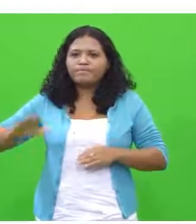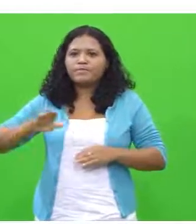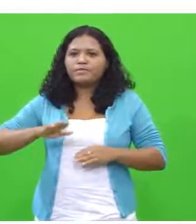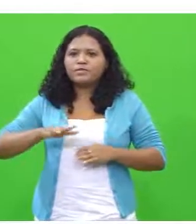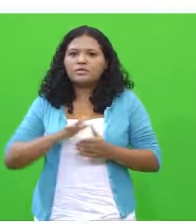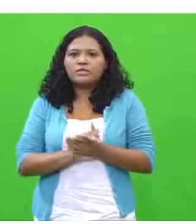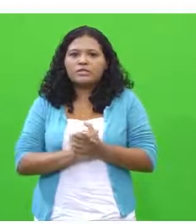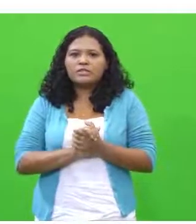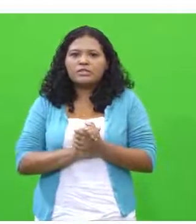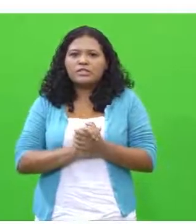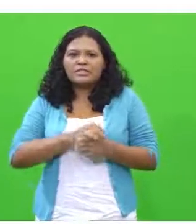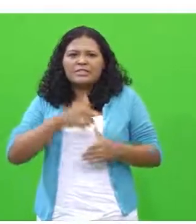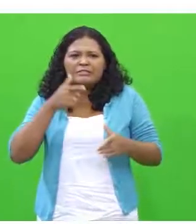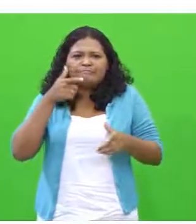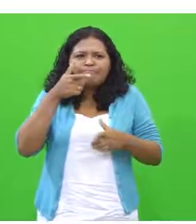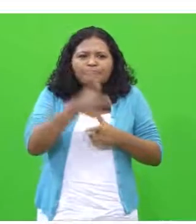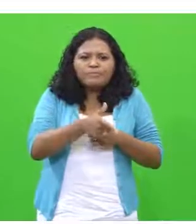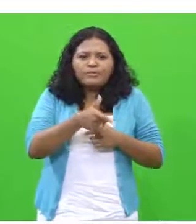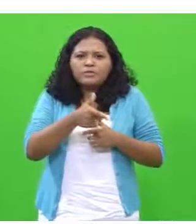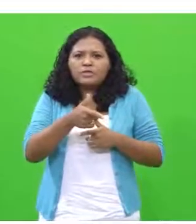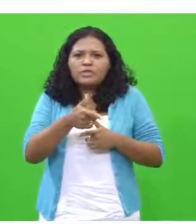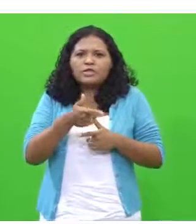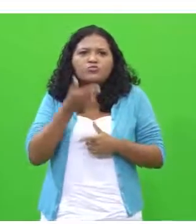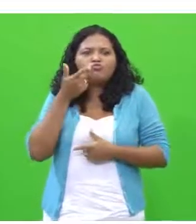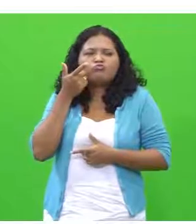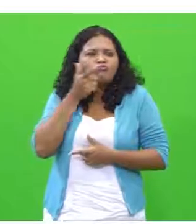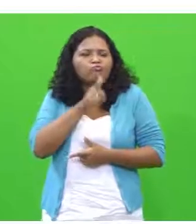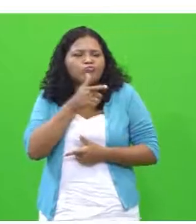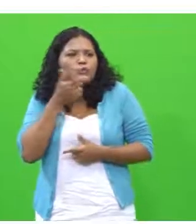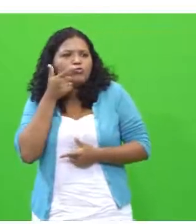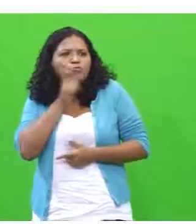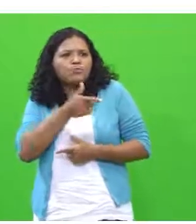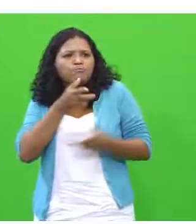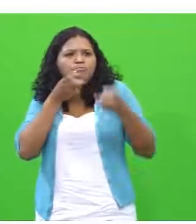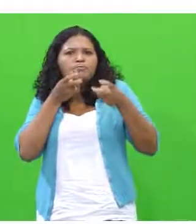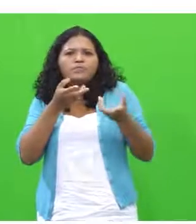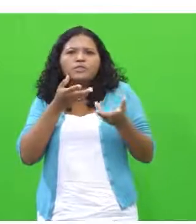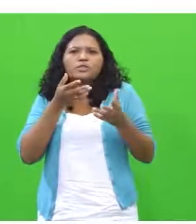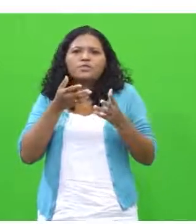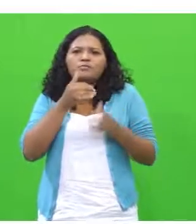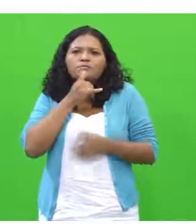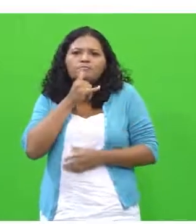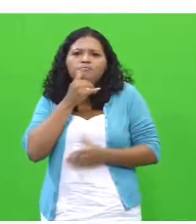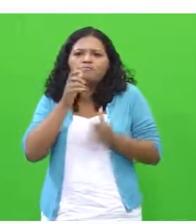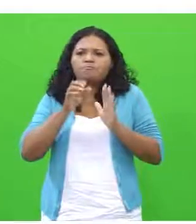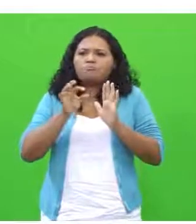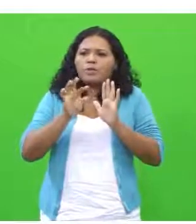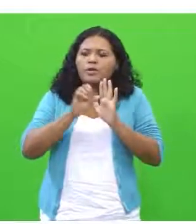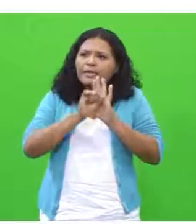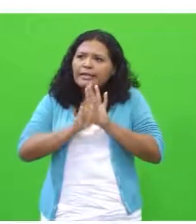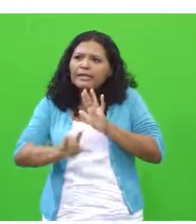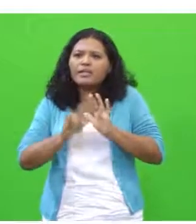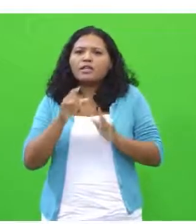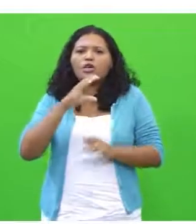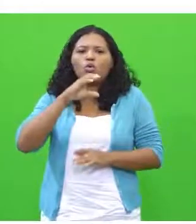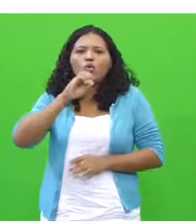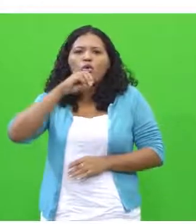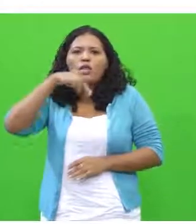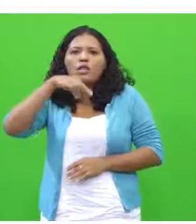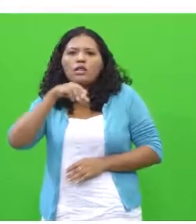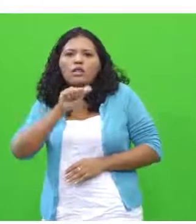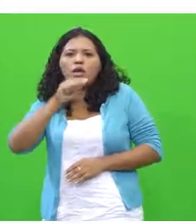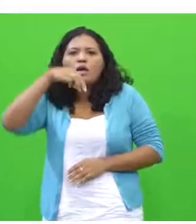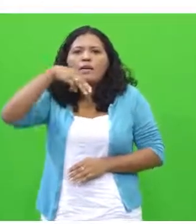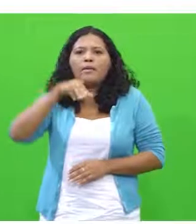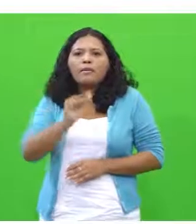a medida e dizem não reconhecer a legitimidade constitucional do CONANDA para legislar